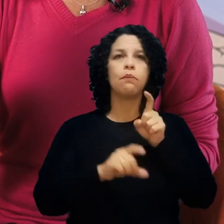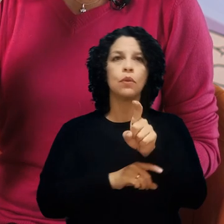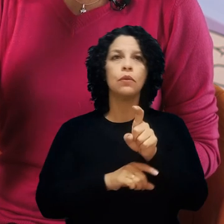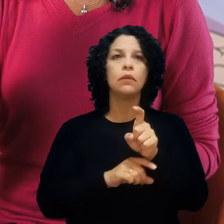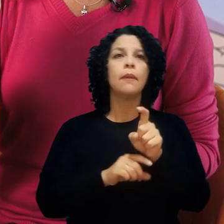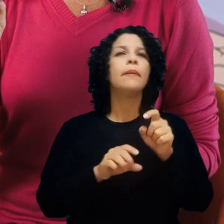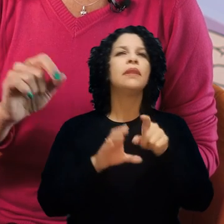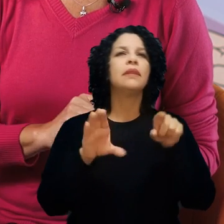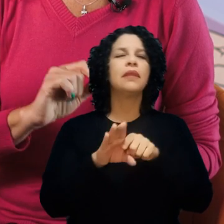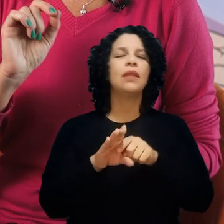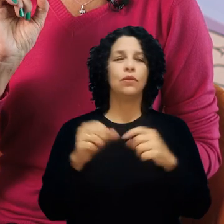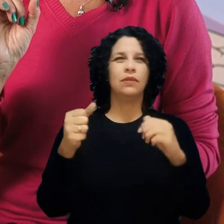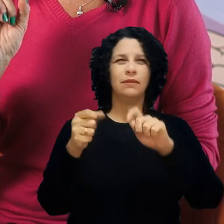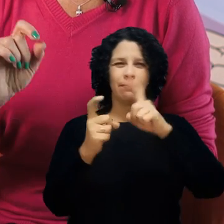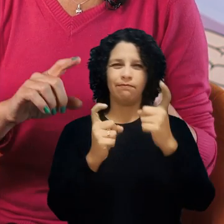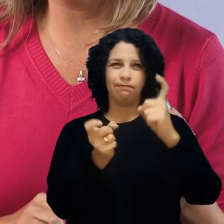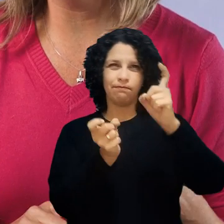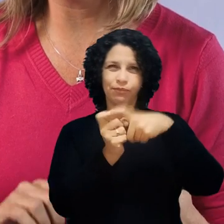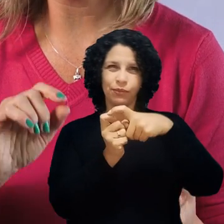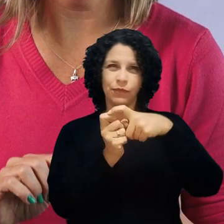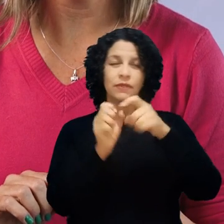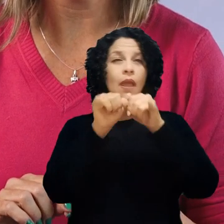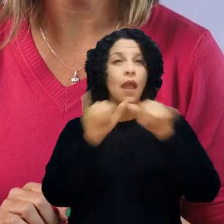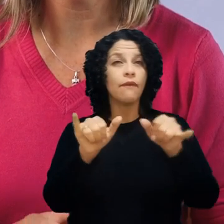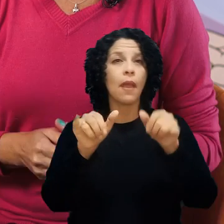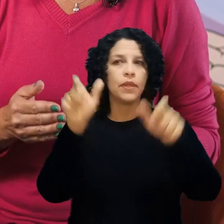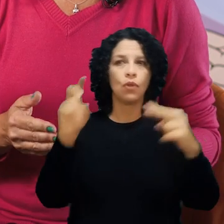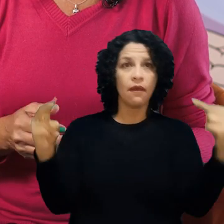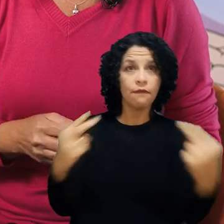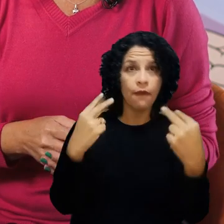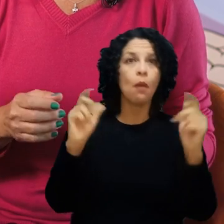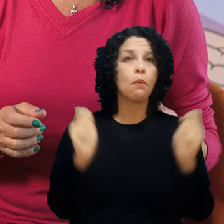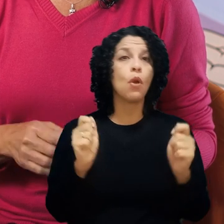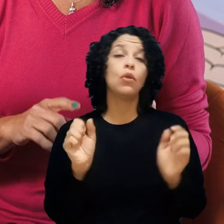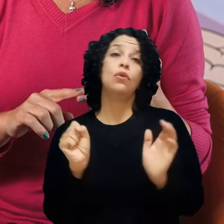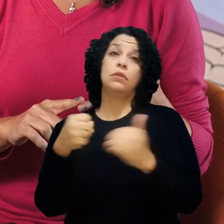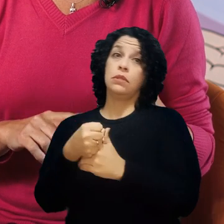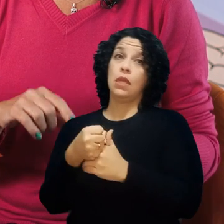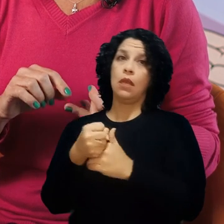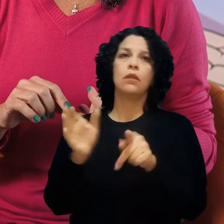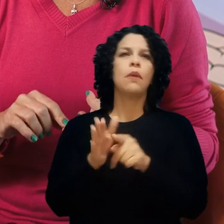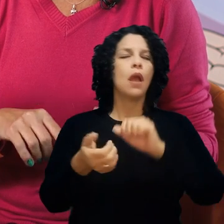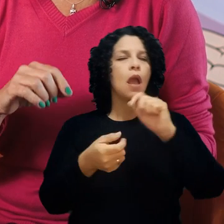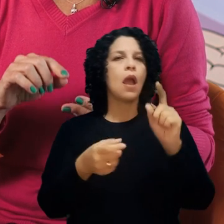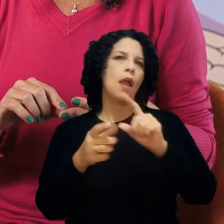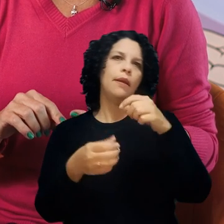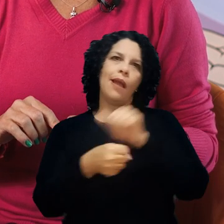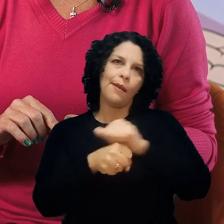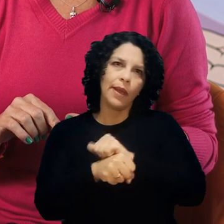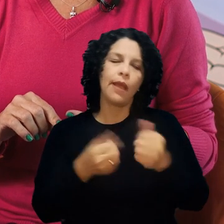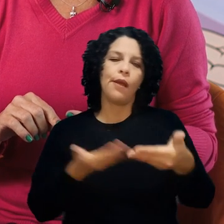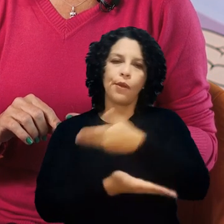símbolo do cadeado para deixar o seu Canvas público ou privado. Além disso, é possível deletar, comentar,